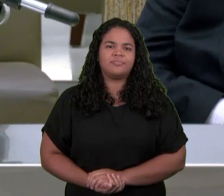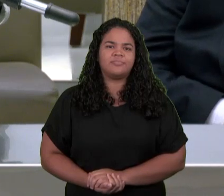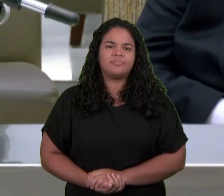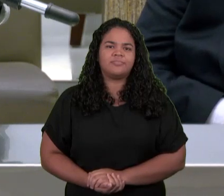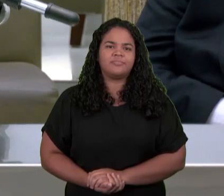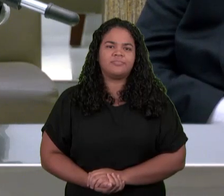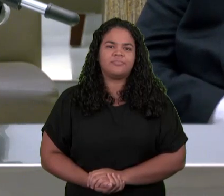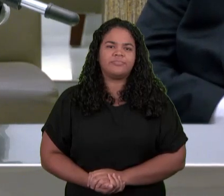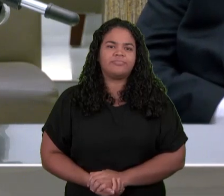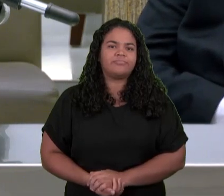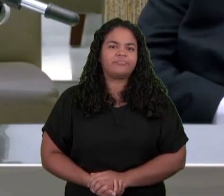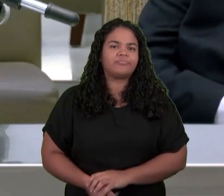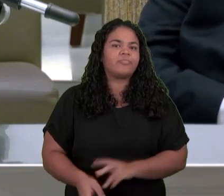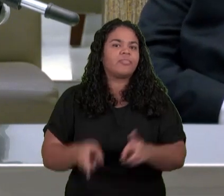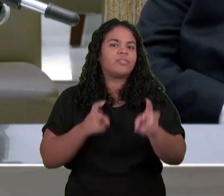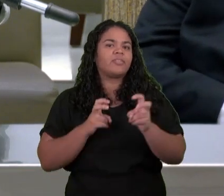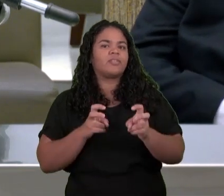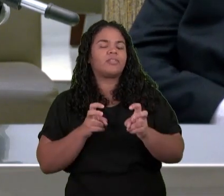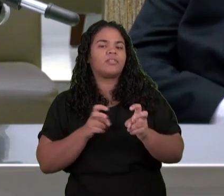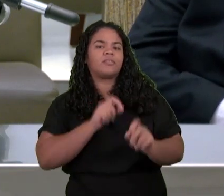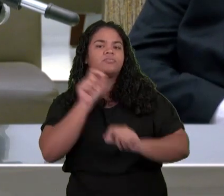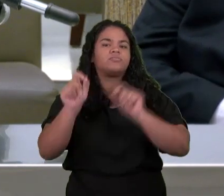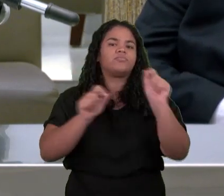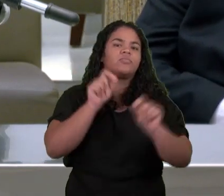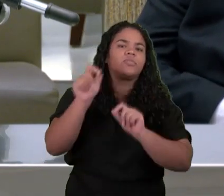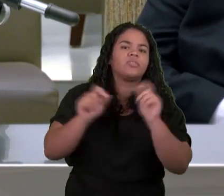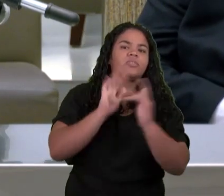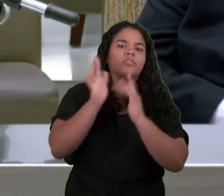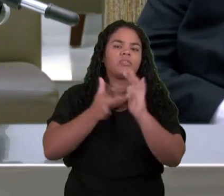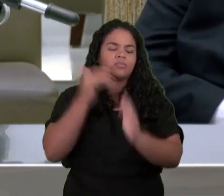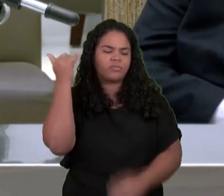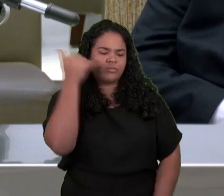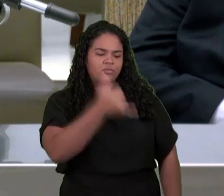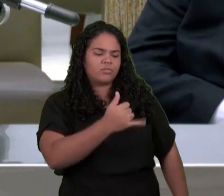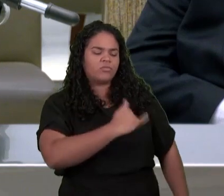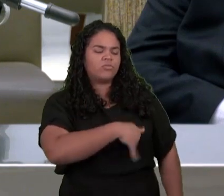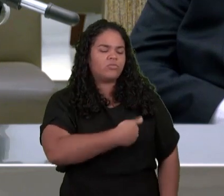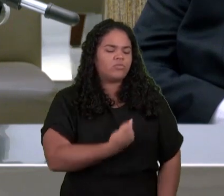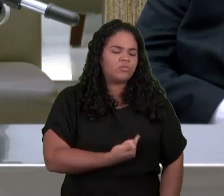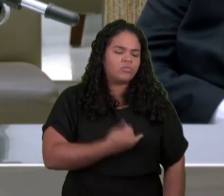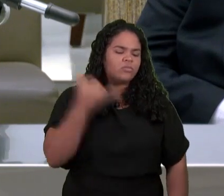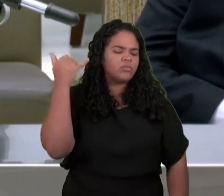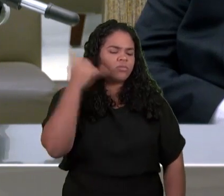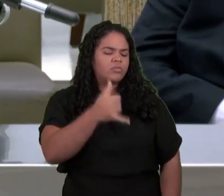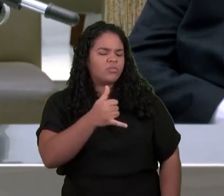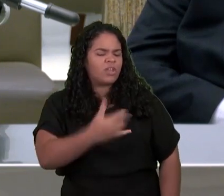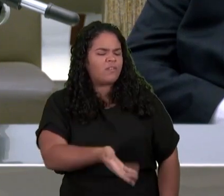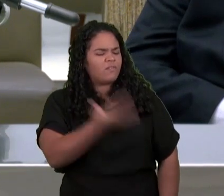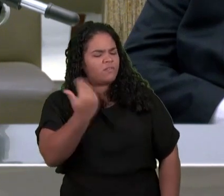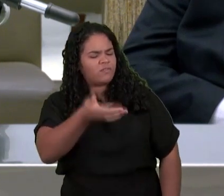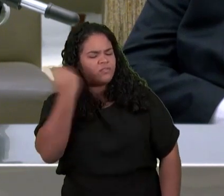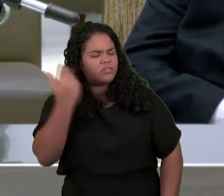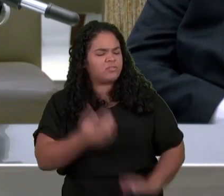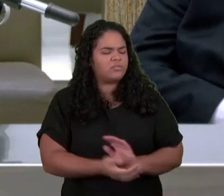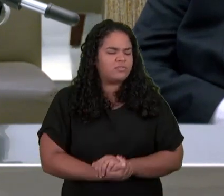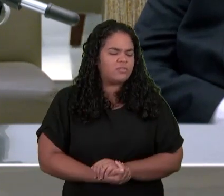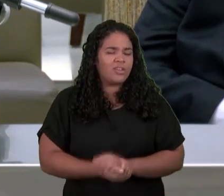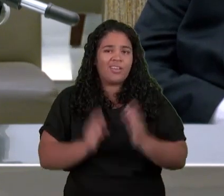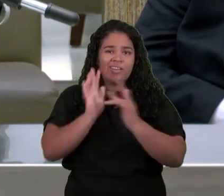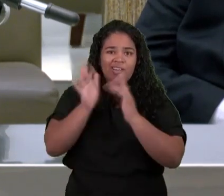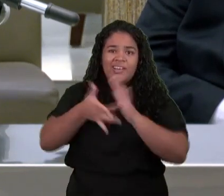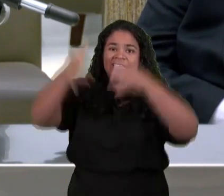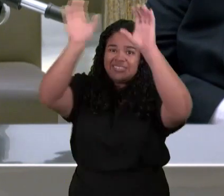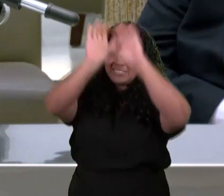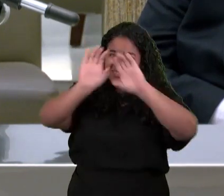O que Jesus Diz para João Ele diz Sobe aqui Na Bíblia NVI